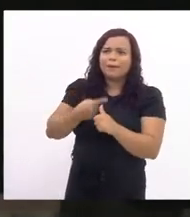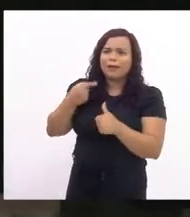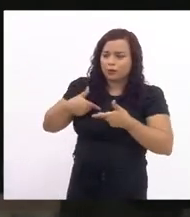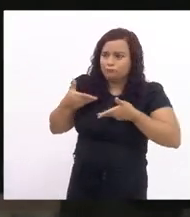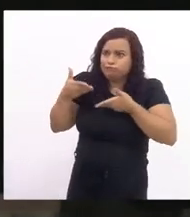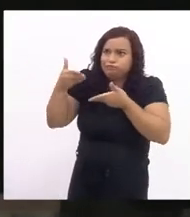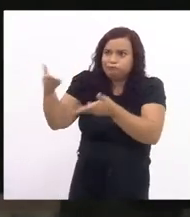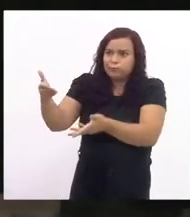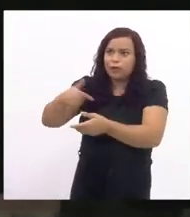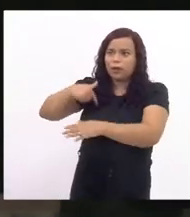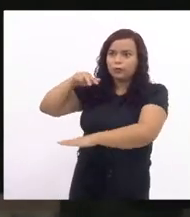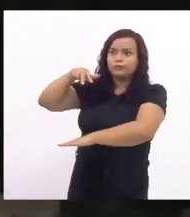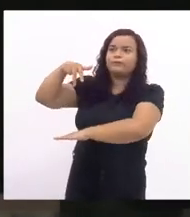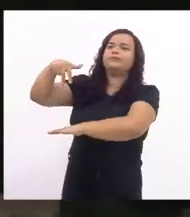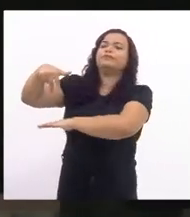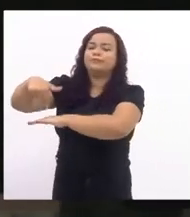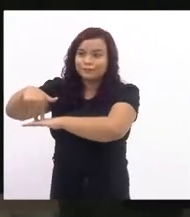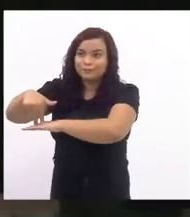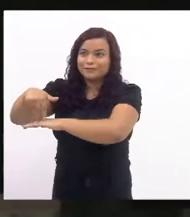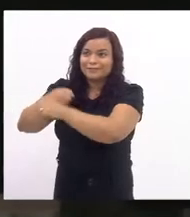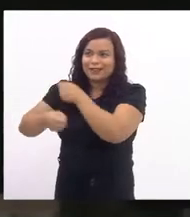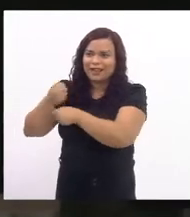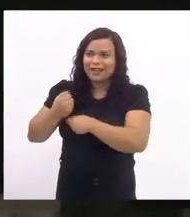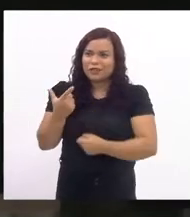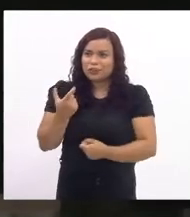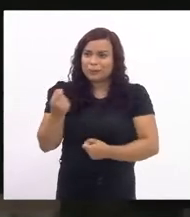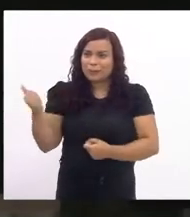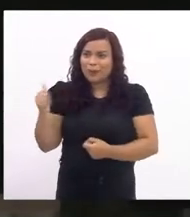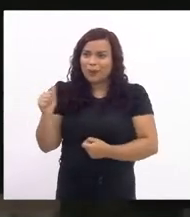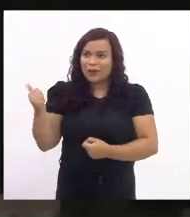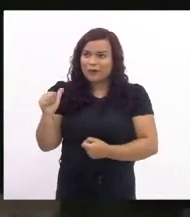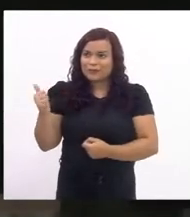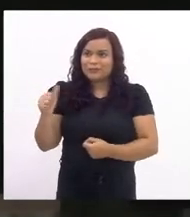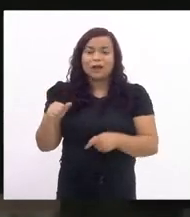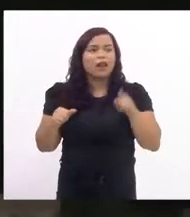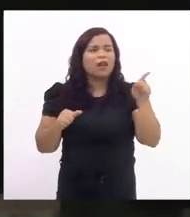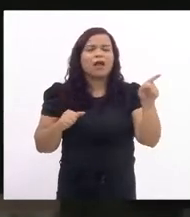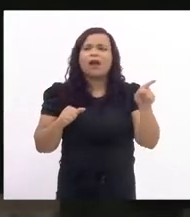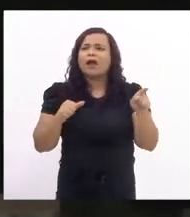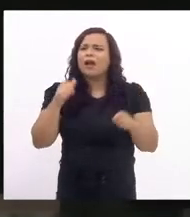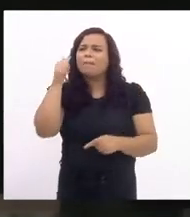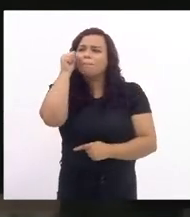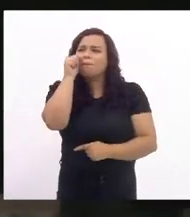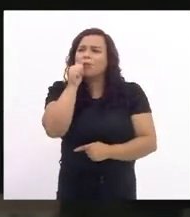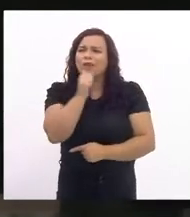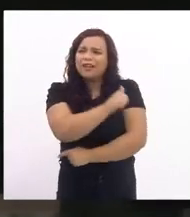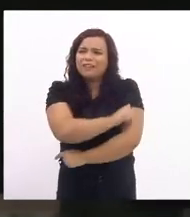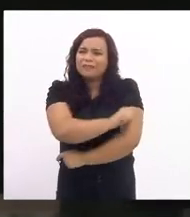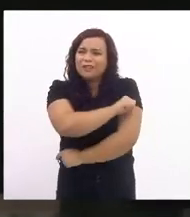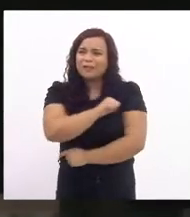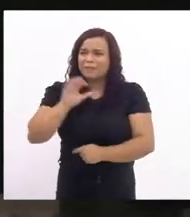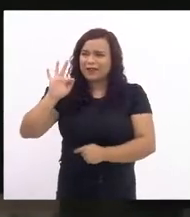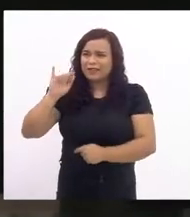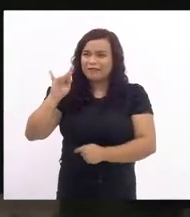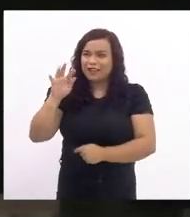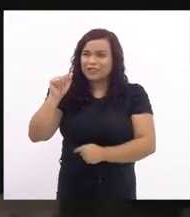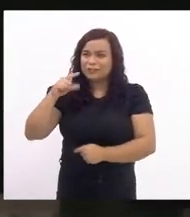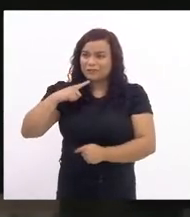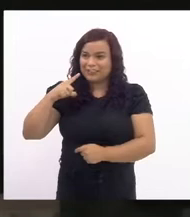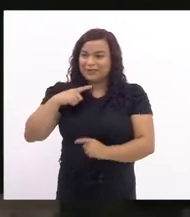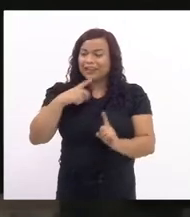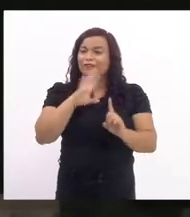pela Fátima que é uma enfermeira que foi até homenageada ontem aqui na casa